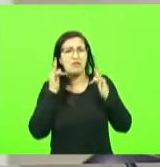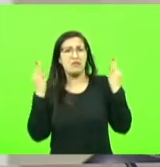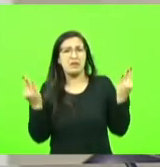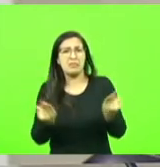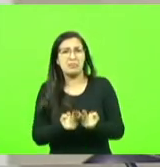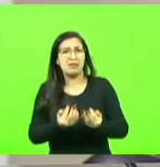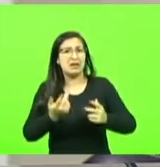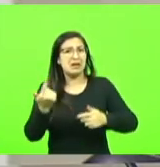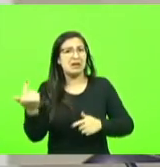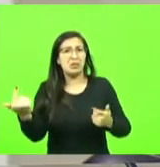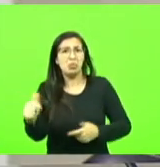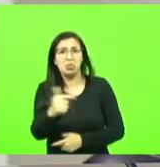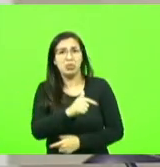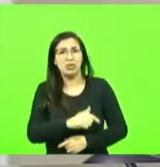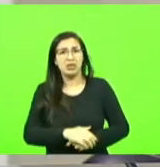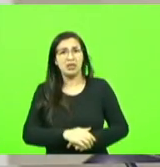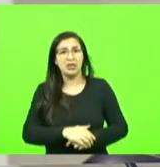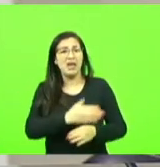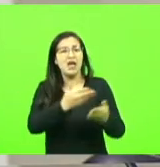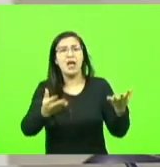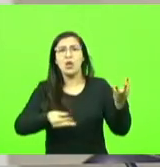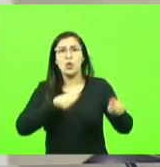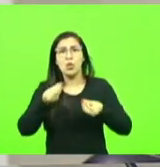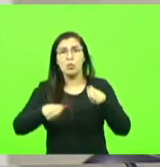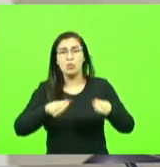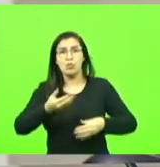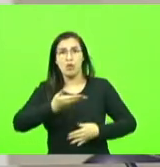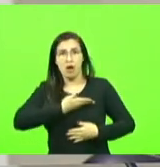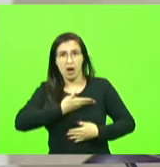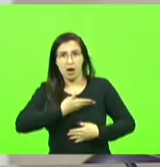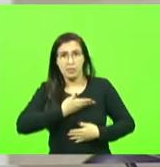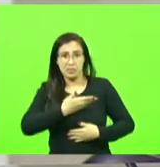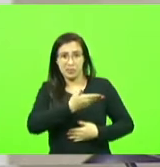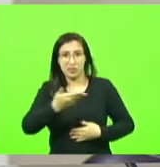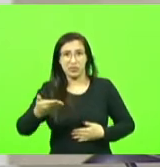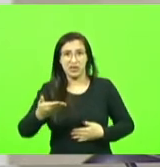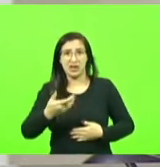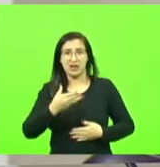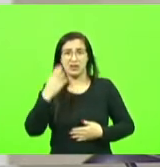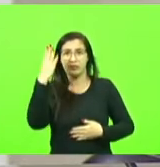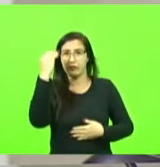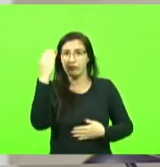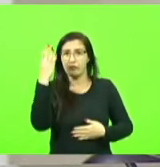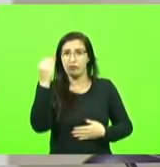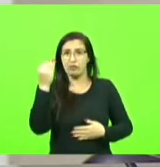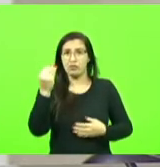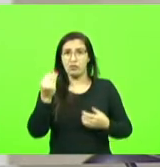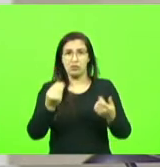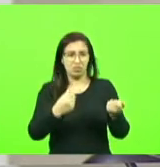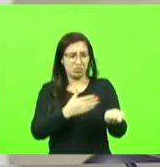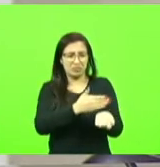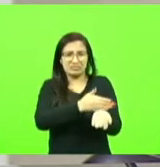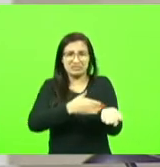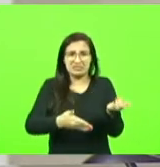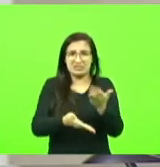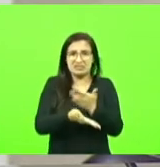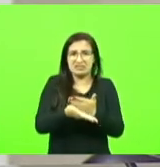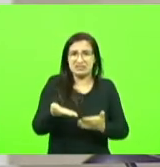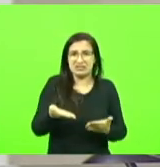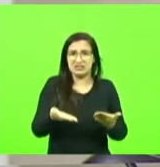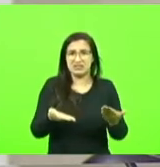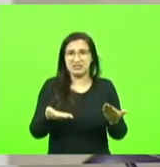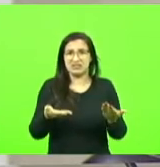a maioria dos colegas lá com fotos de automutilação de